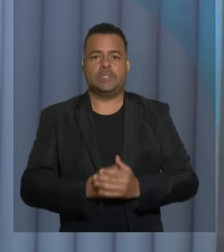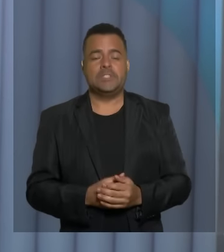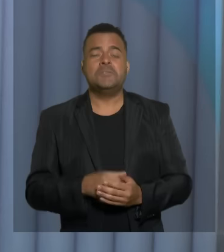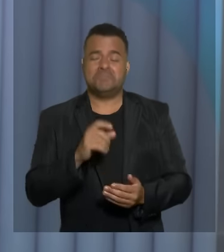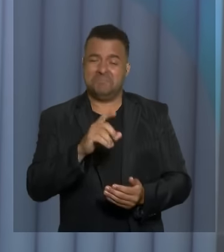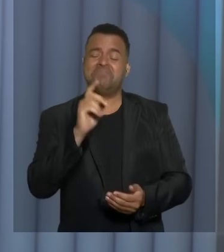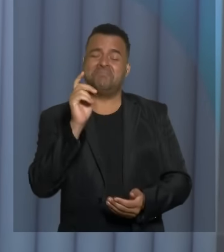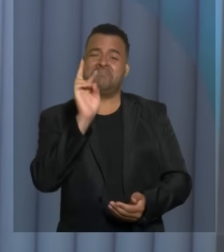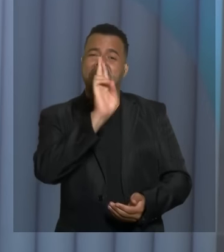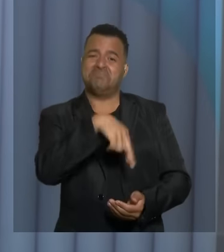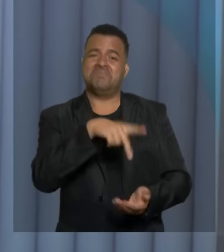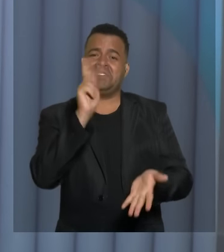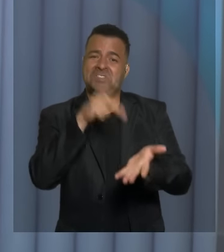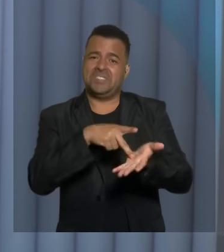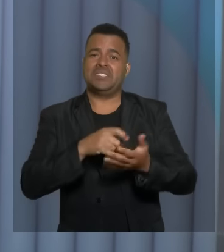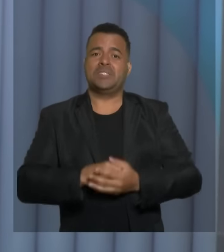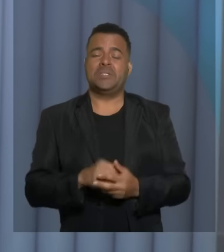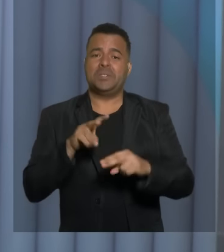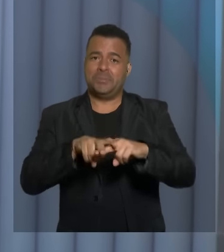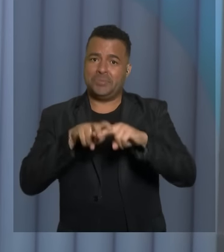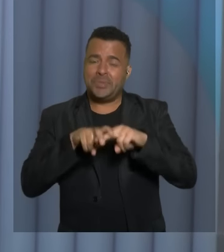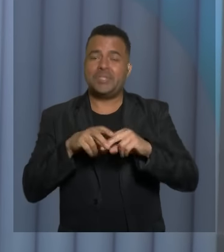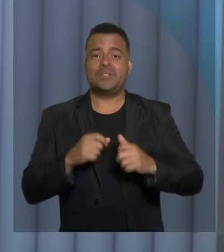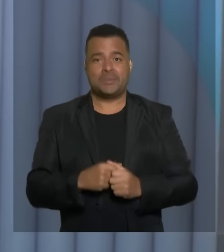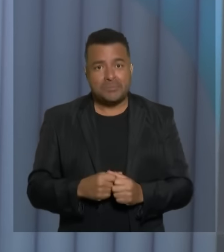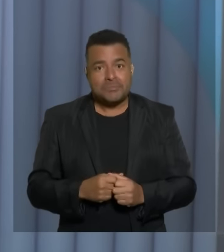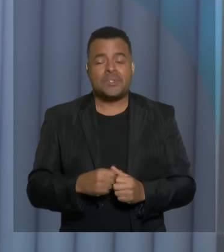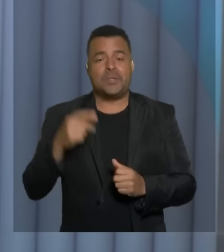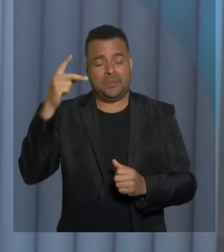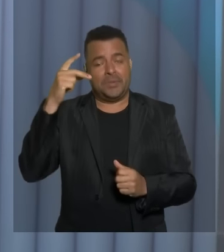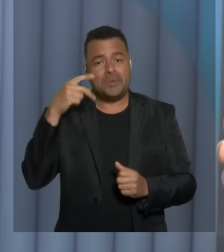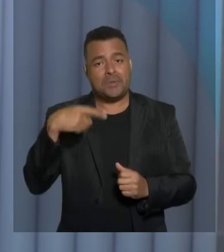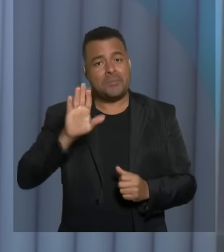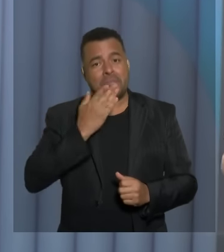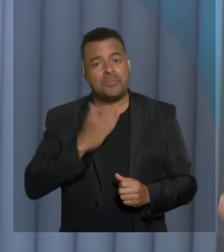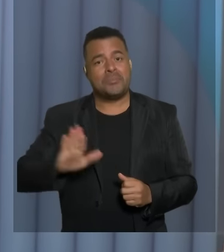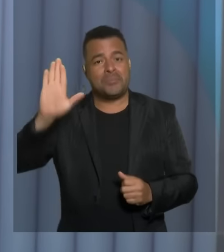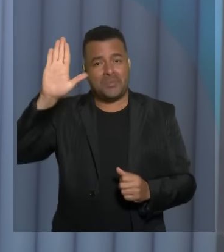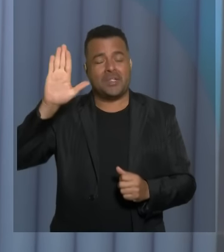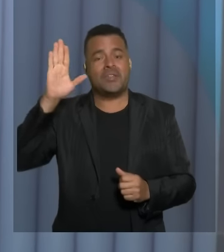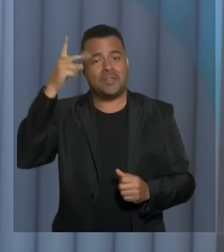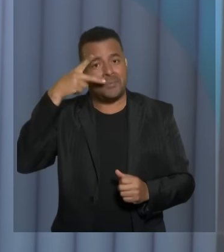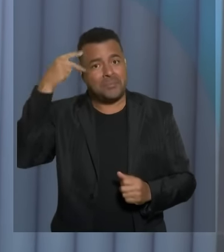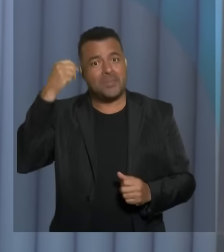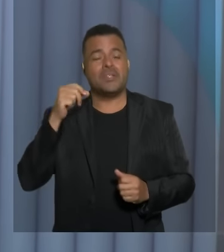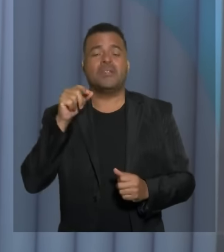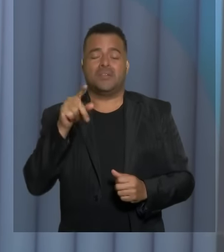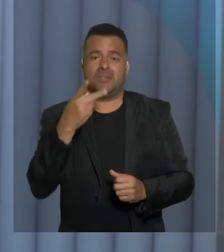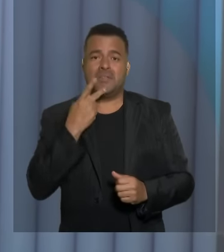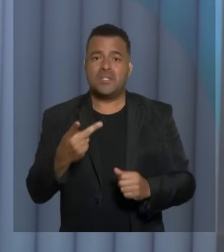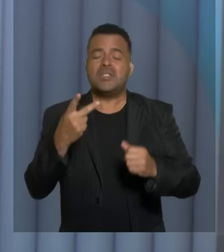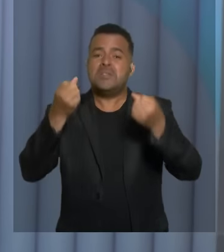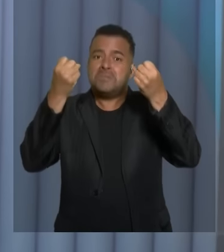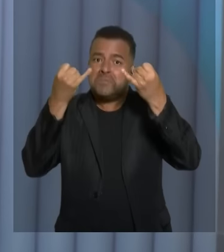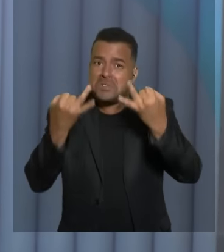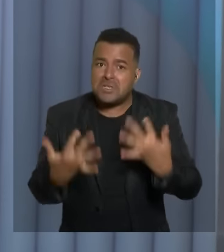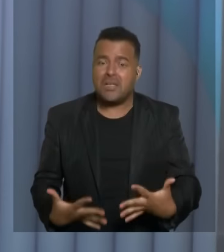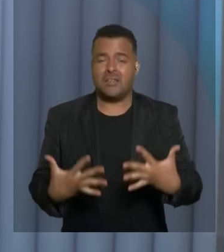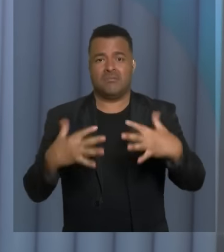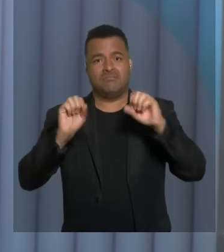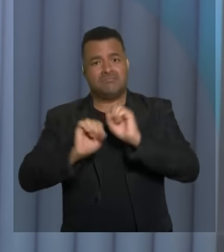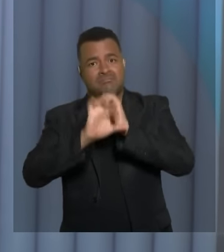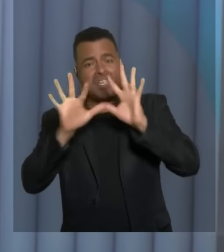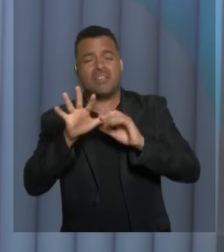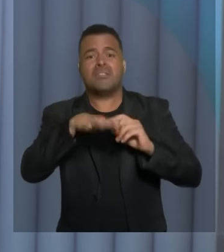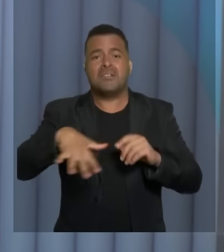uma boa oportunidade para a candidata prefeita explicar, esclarecer para a população o porquê